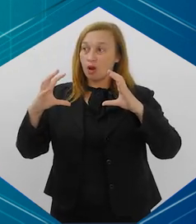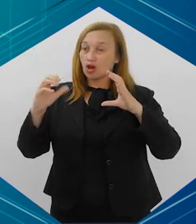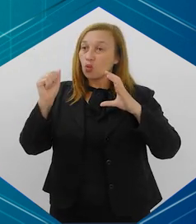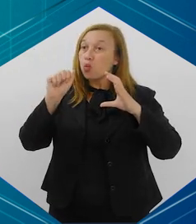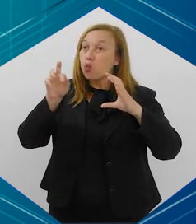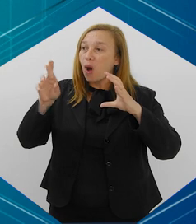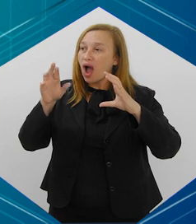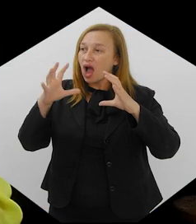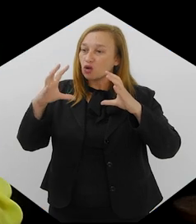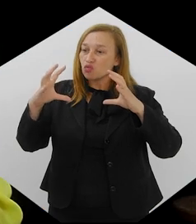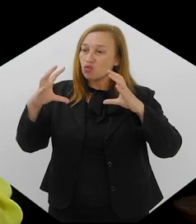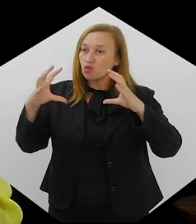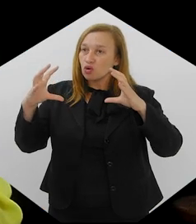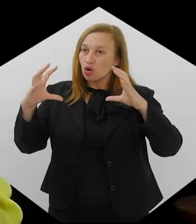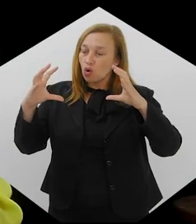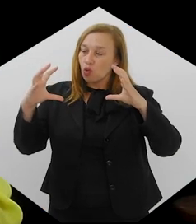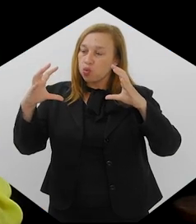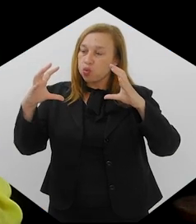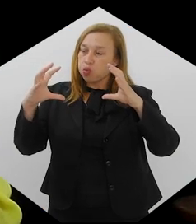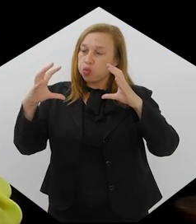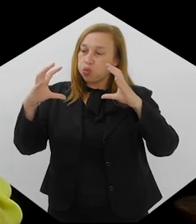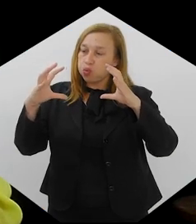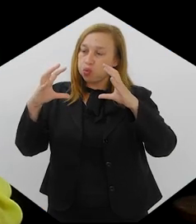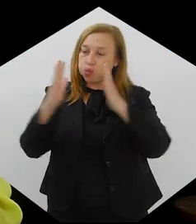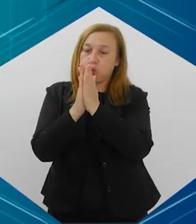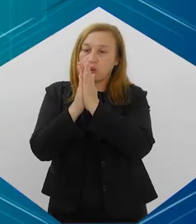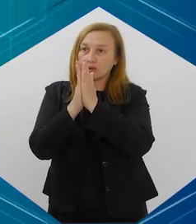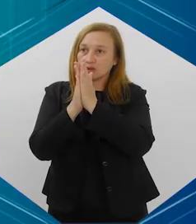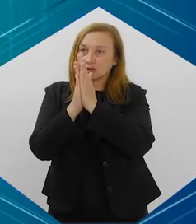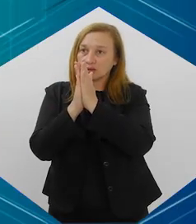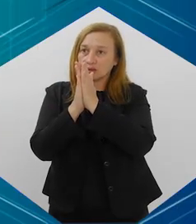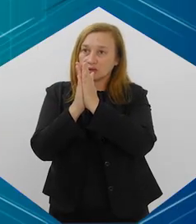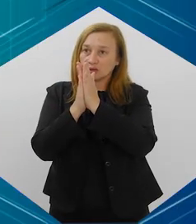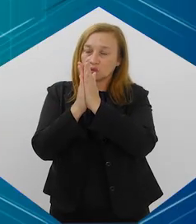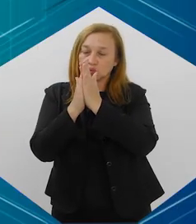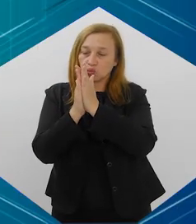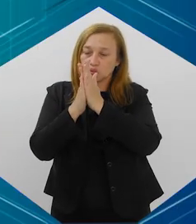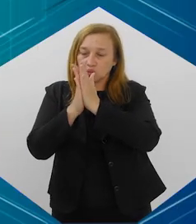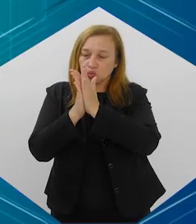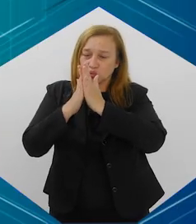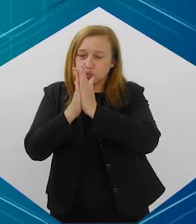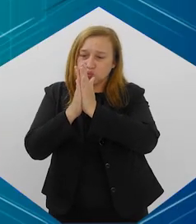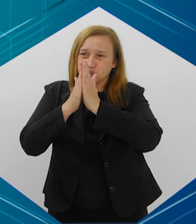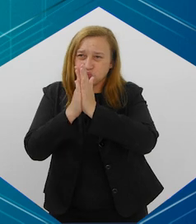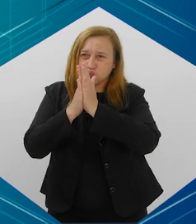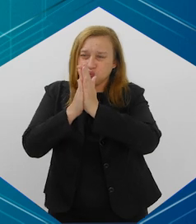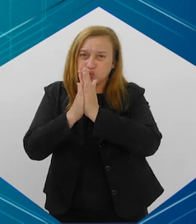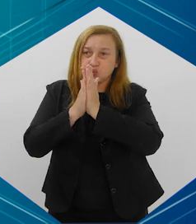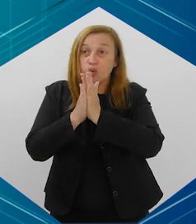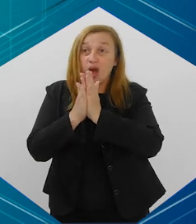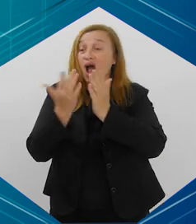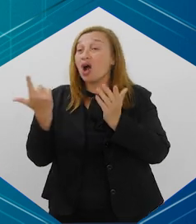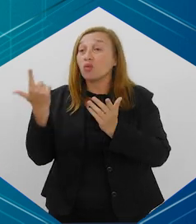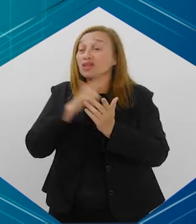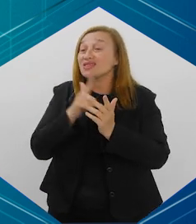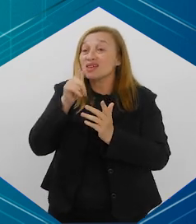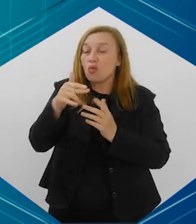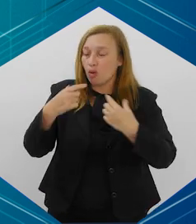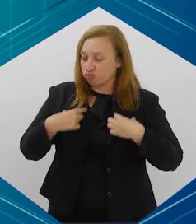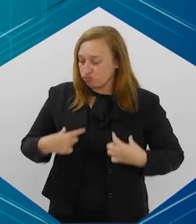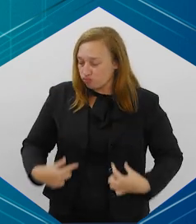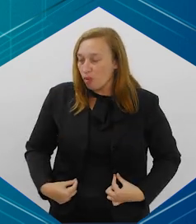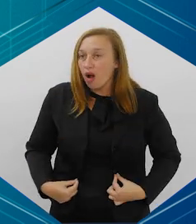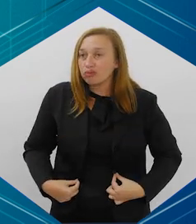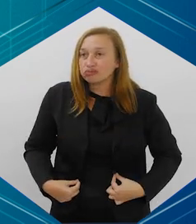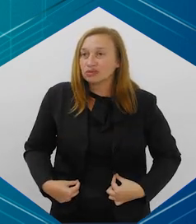saiu todo de uma vez só, e as paredes fininhas do balão de gás colaram uma na outra e não conseguem abrir mais. Isso acontece